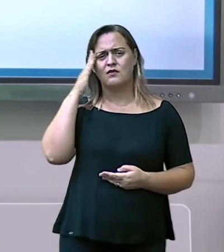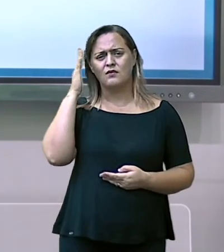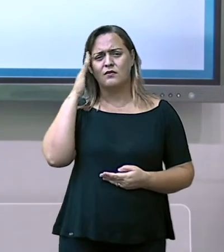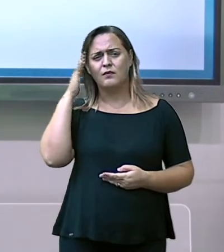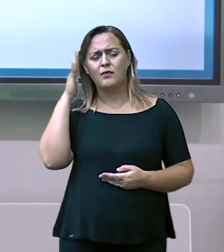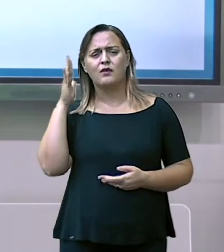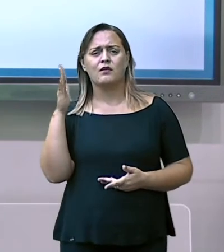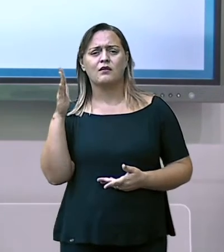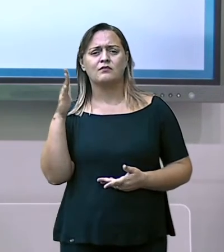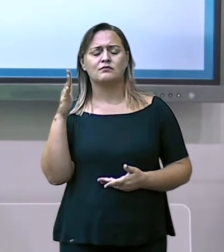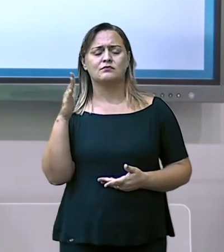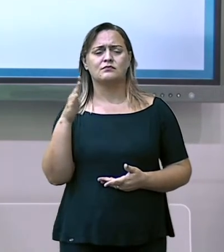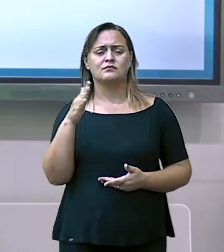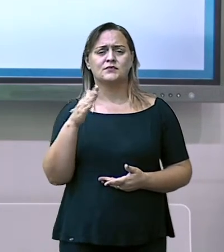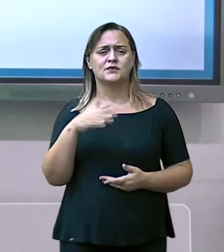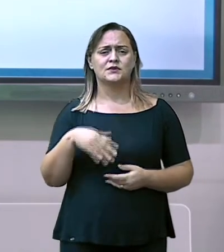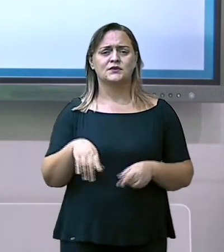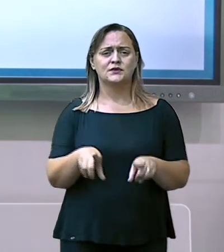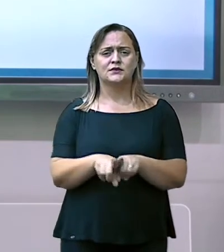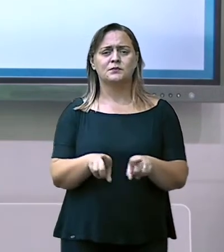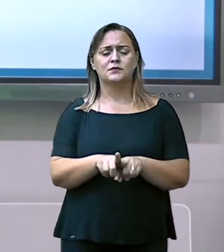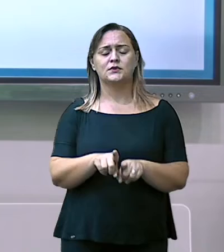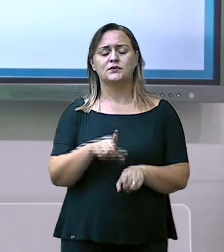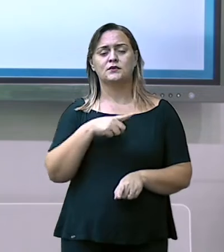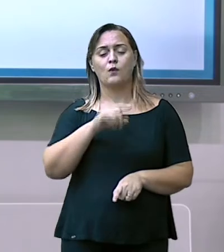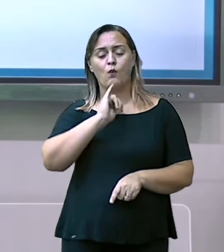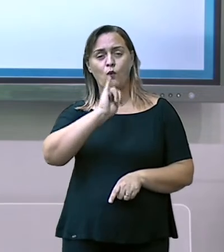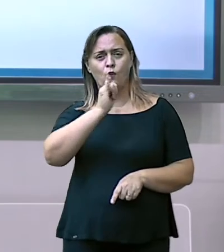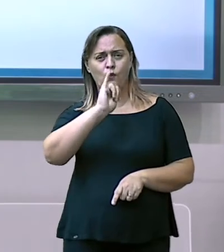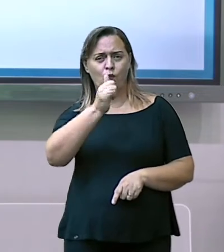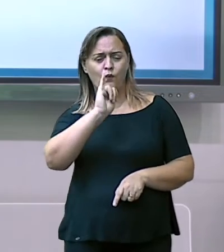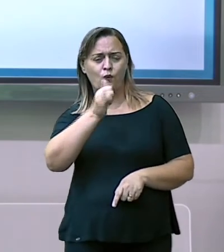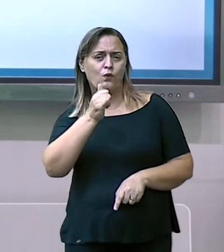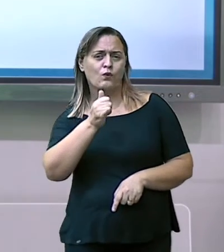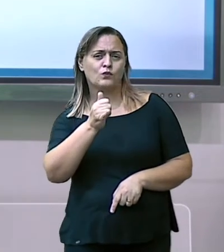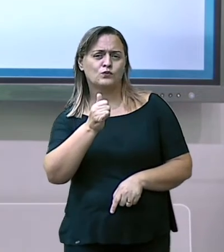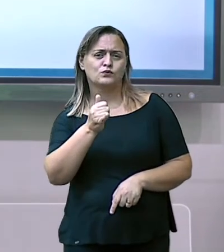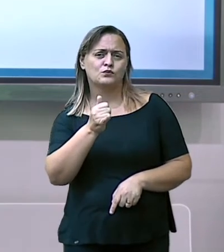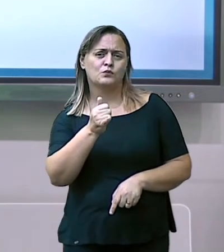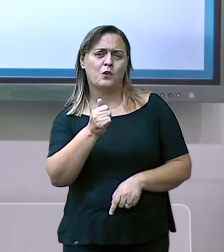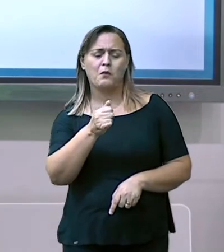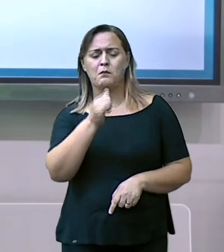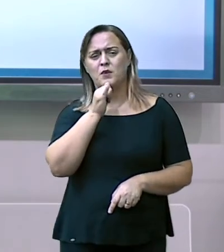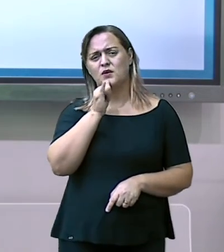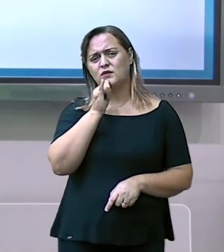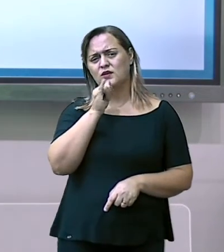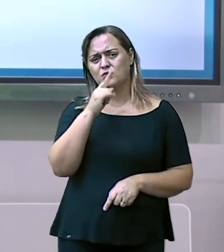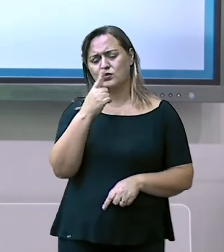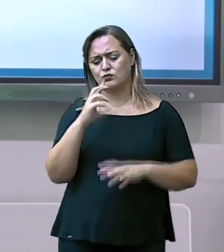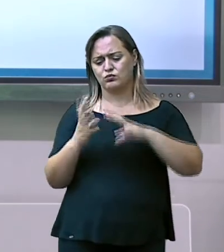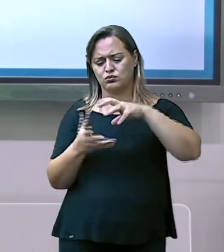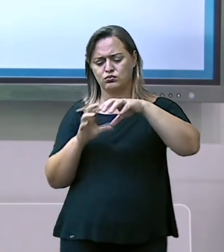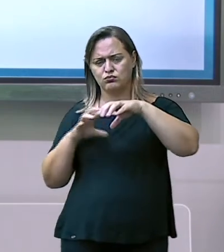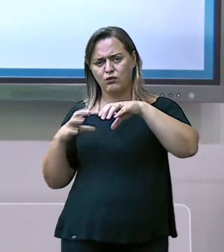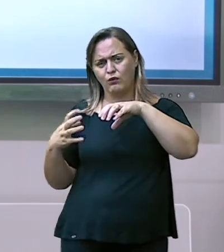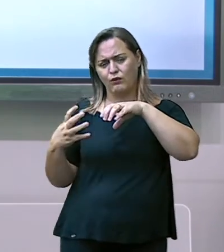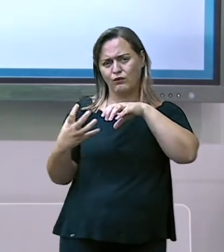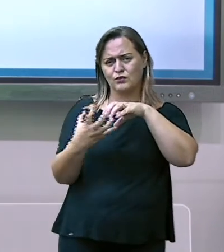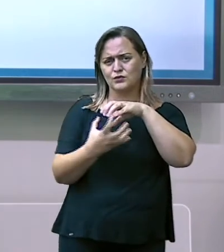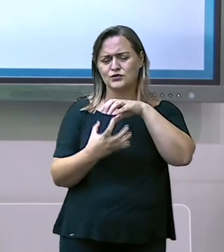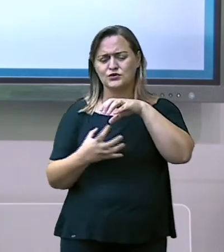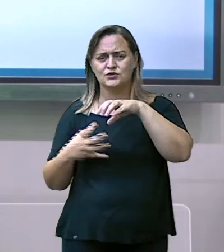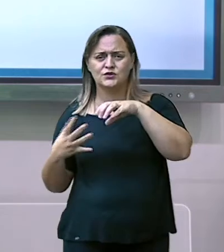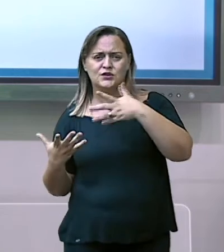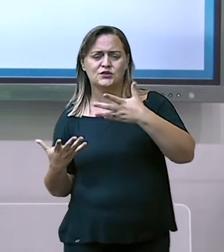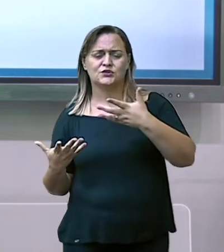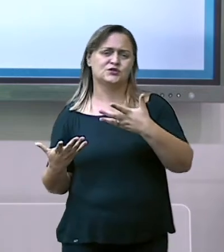sobre um continente, continente que às vezes tinha mais dificuldades de ter